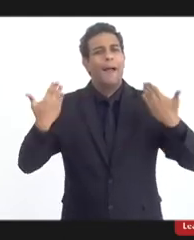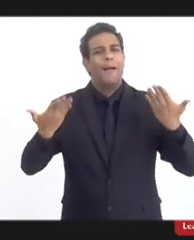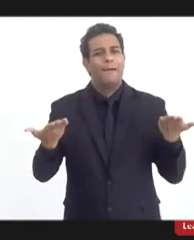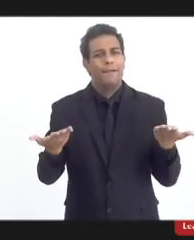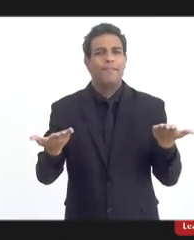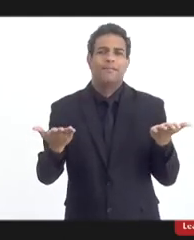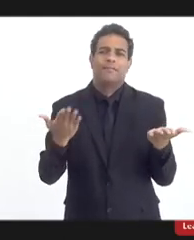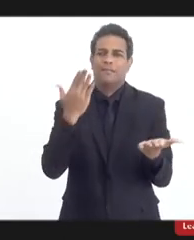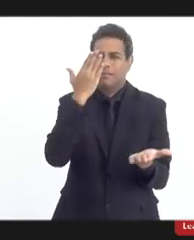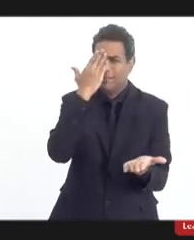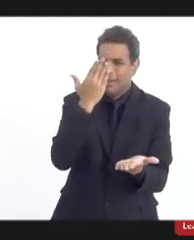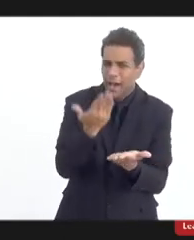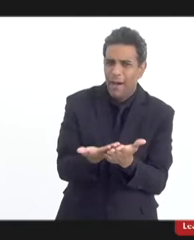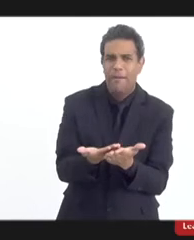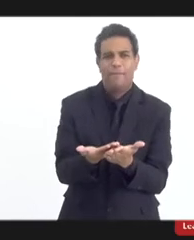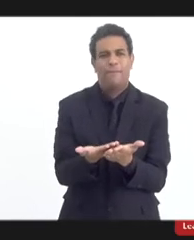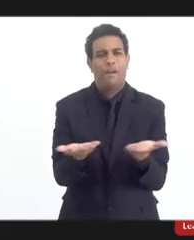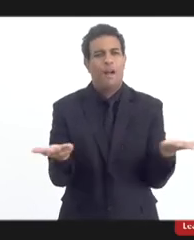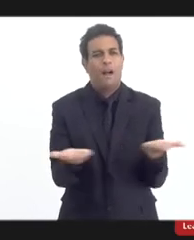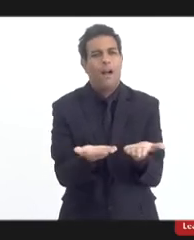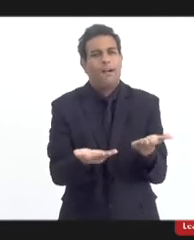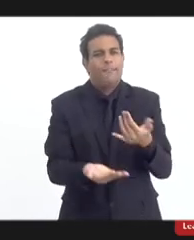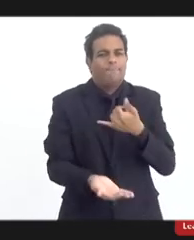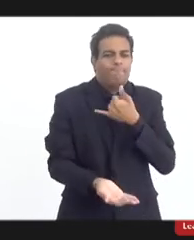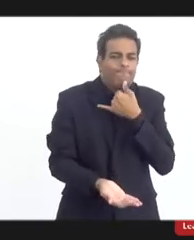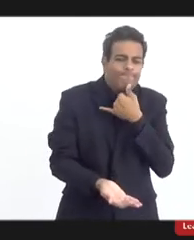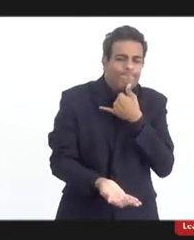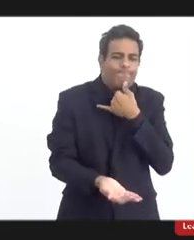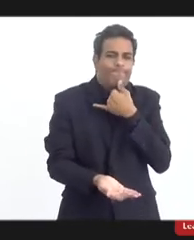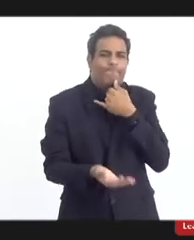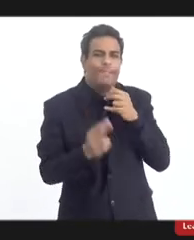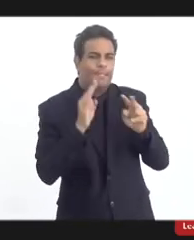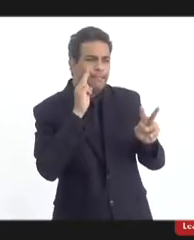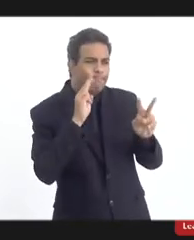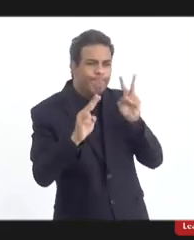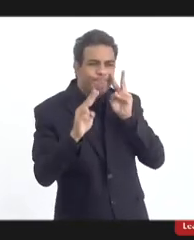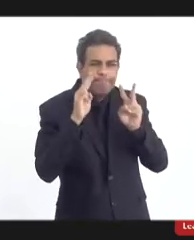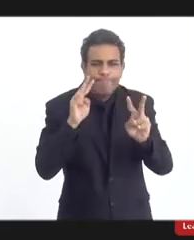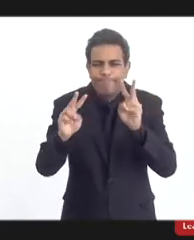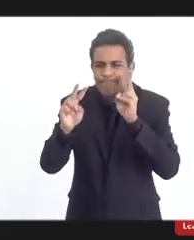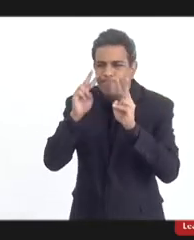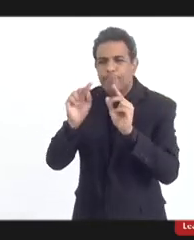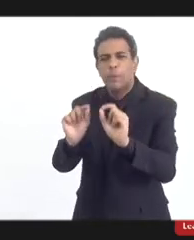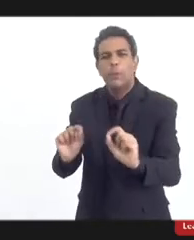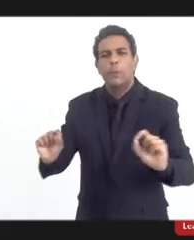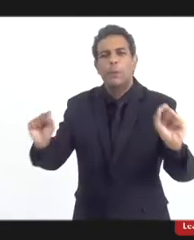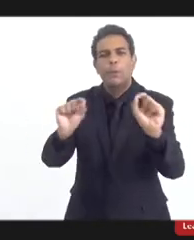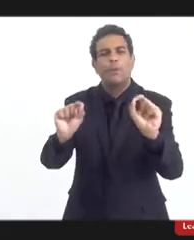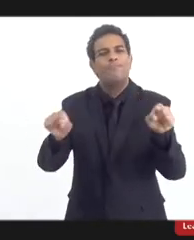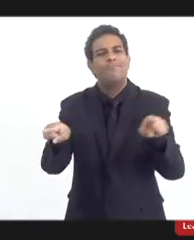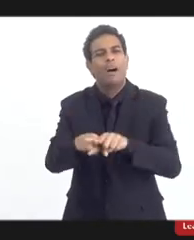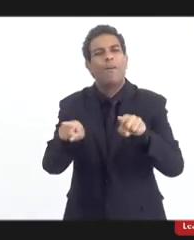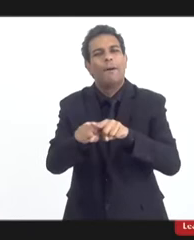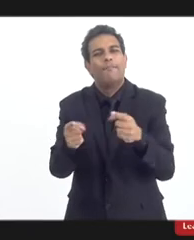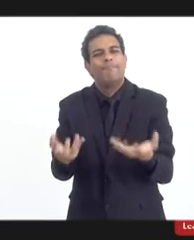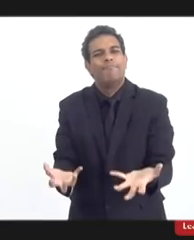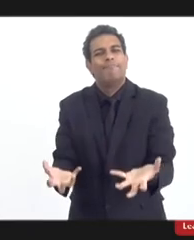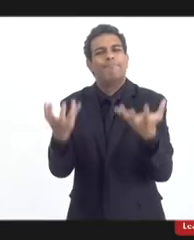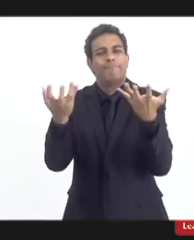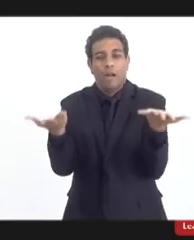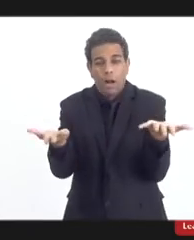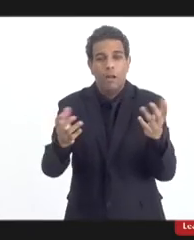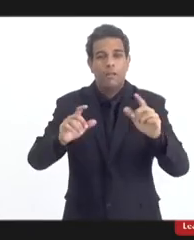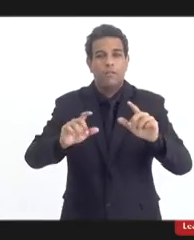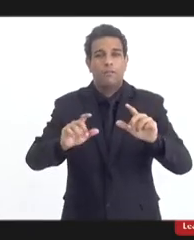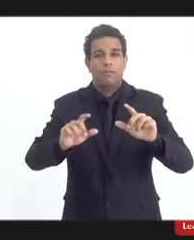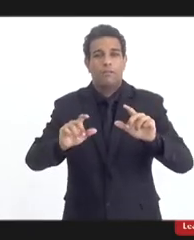muito embora a razão seja lamentável, não é? Mas é alentador que a Assembleia